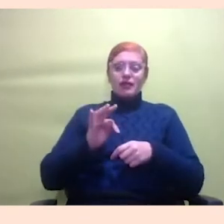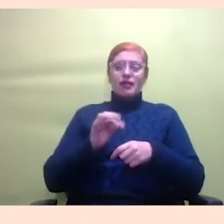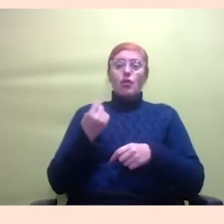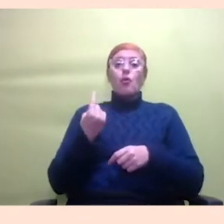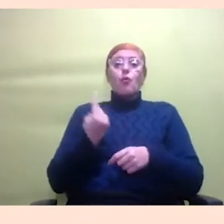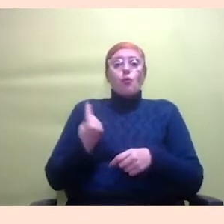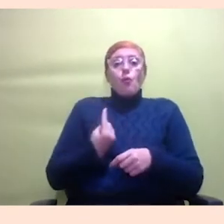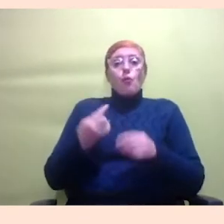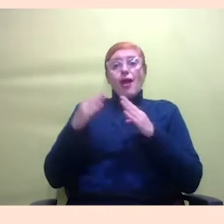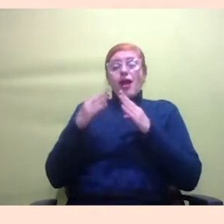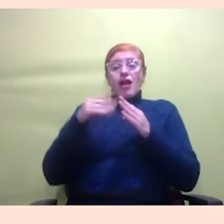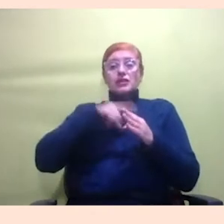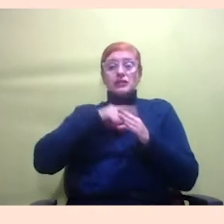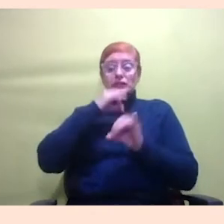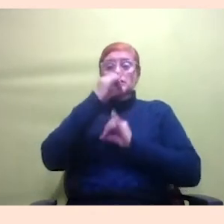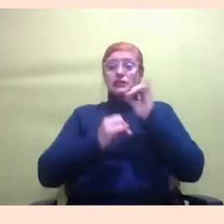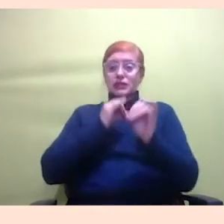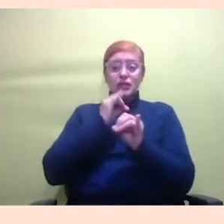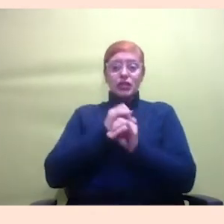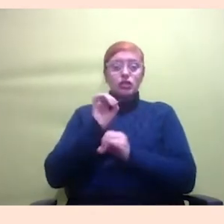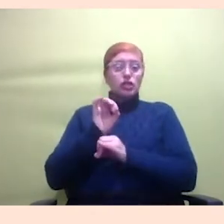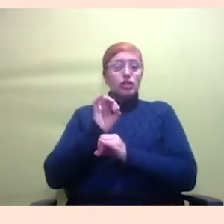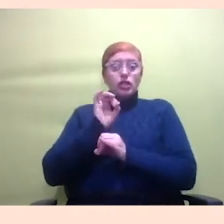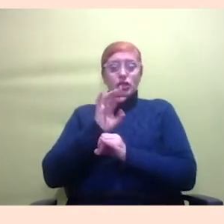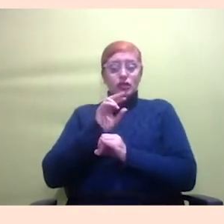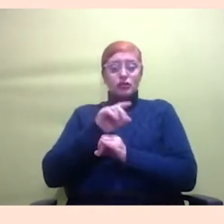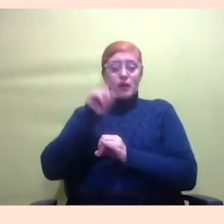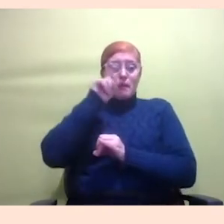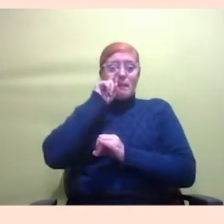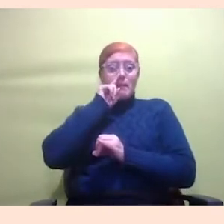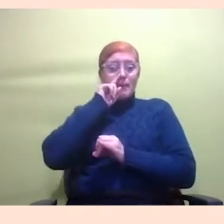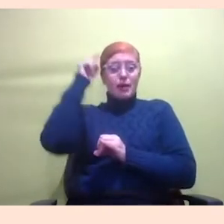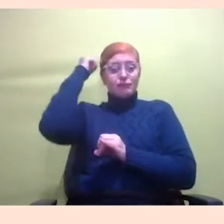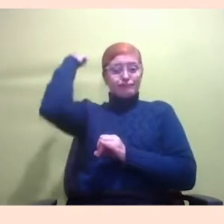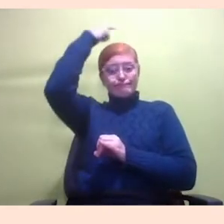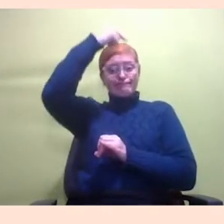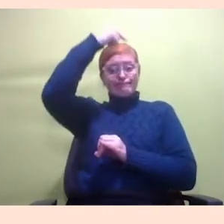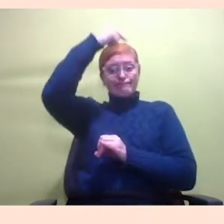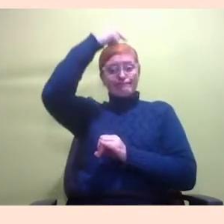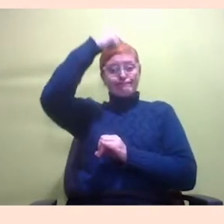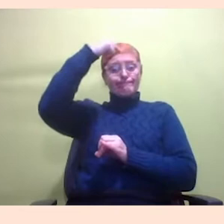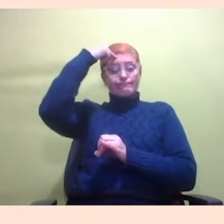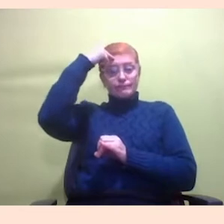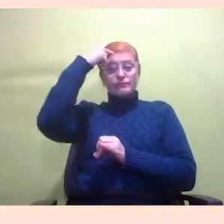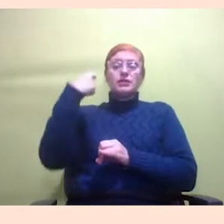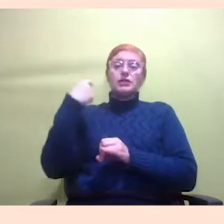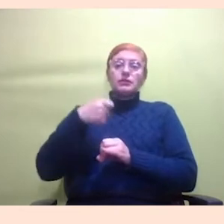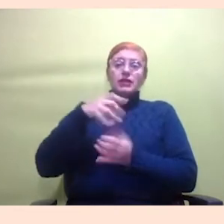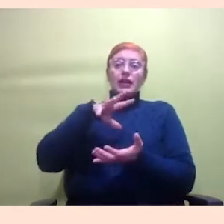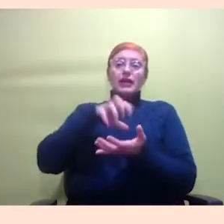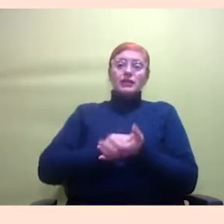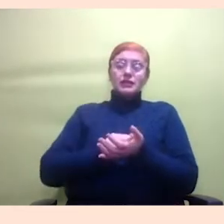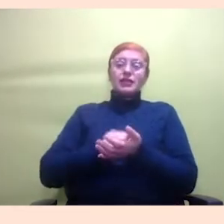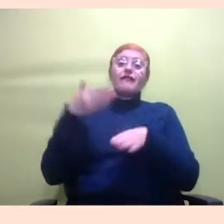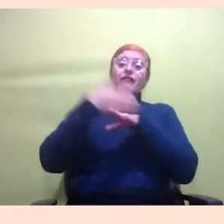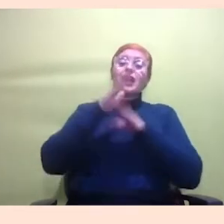Ela tem internet, então, por exemplo, nesse período agora de auxílio emergencial, para poder cadastrar, o povo ia para a casa dela para conseguir cadastrar, porque não